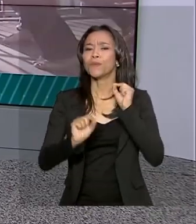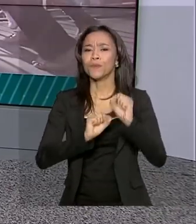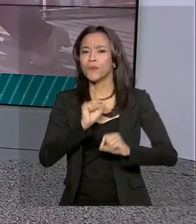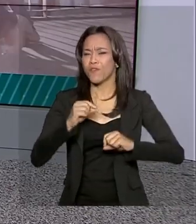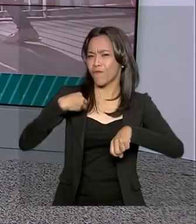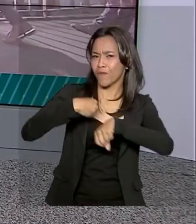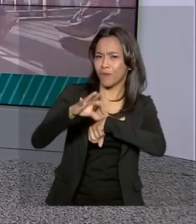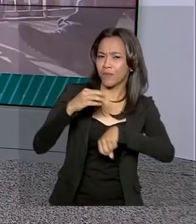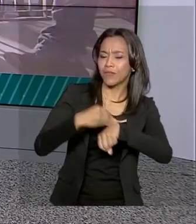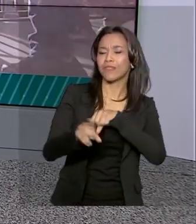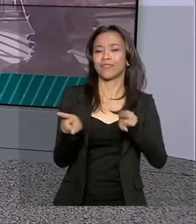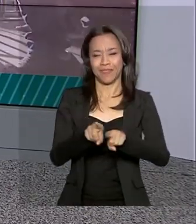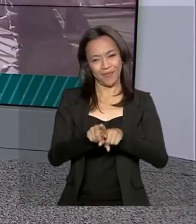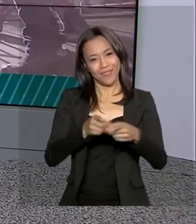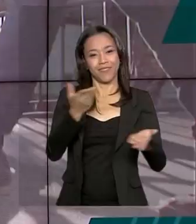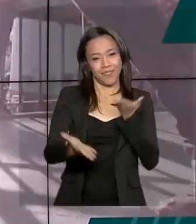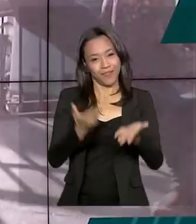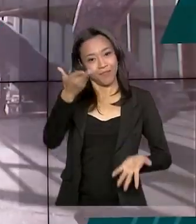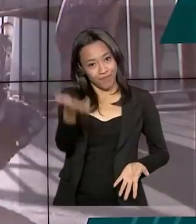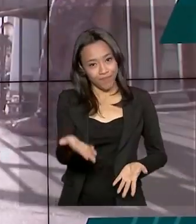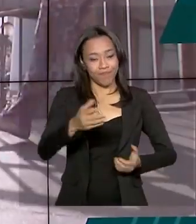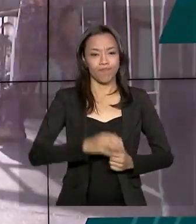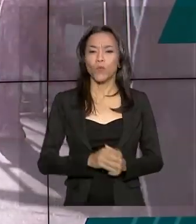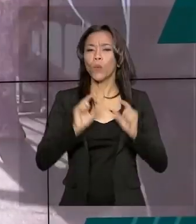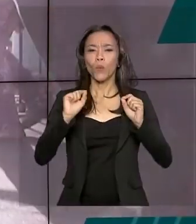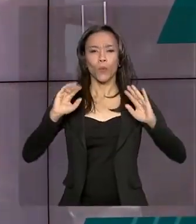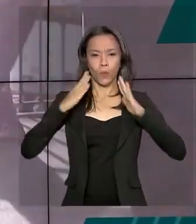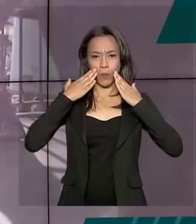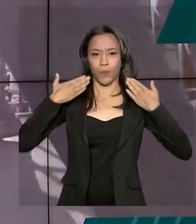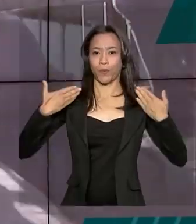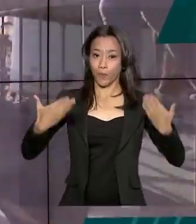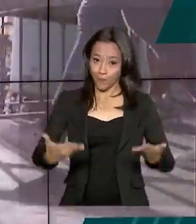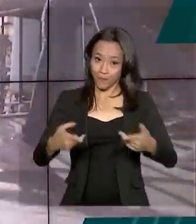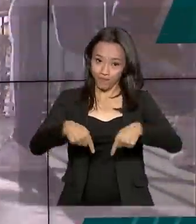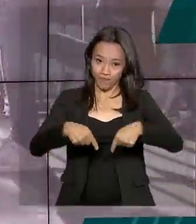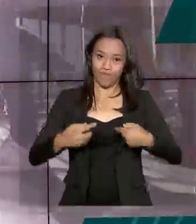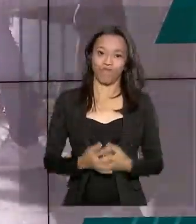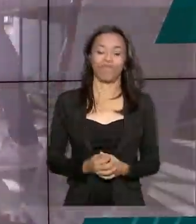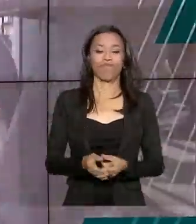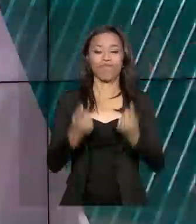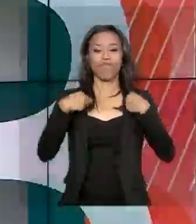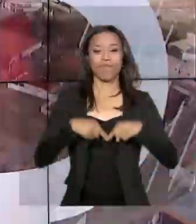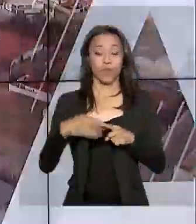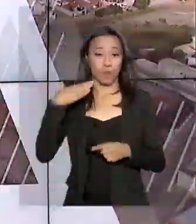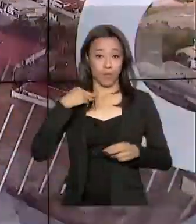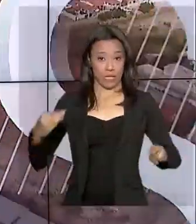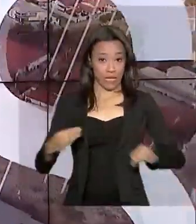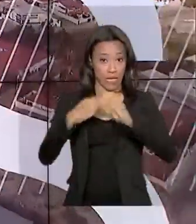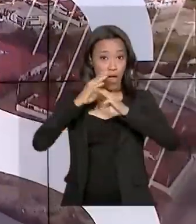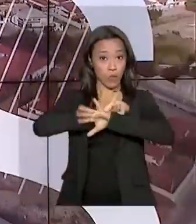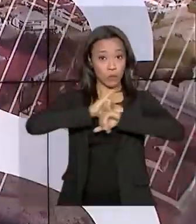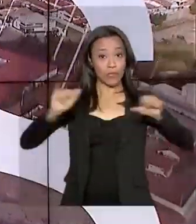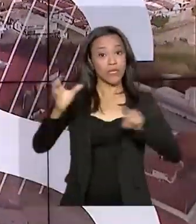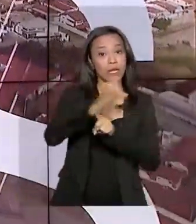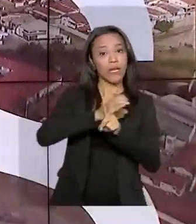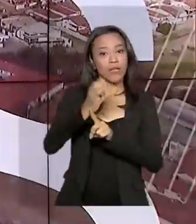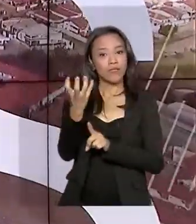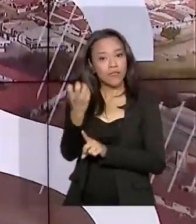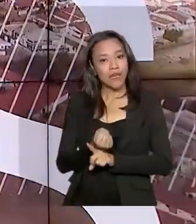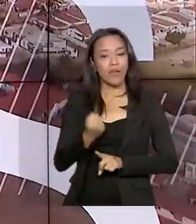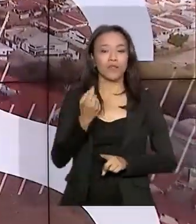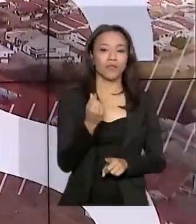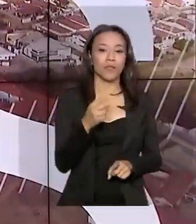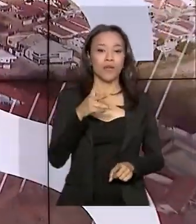com muita informação e serviço pra você. Confira os destaques desta edição. Caixa Econômica anuncia calendário de saques do